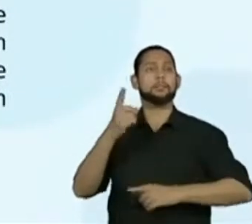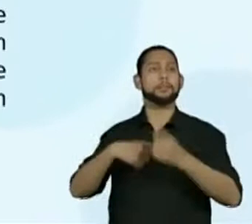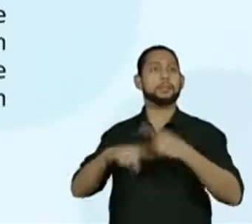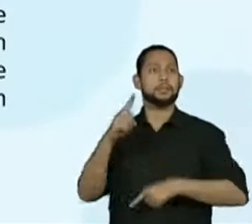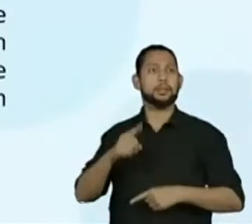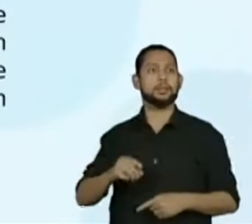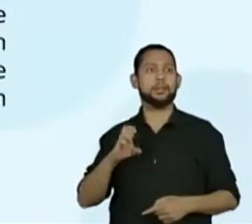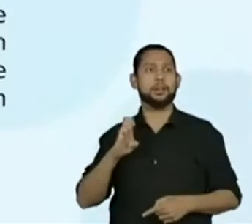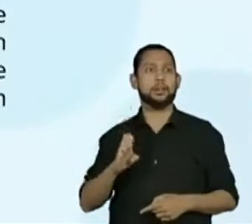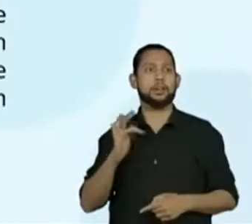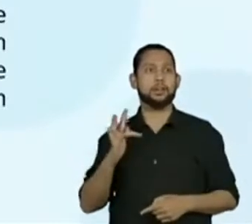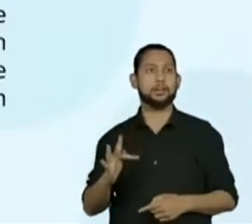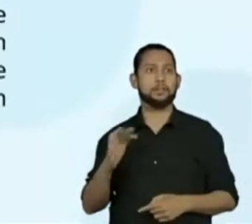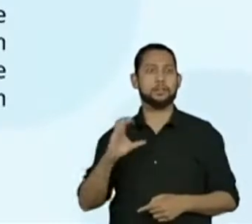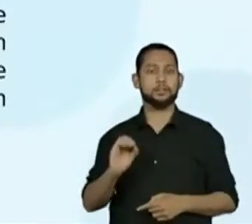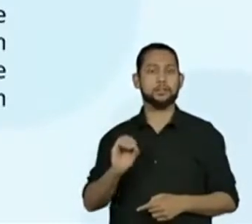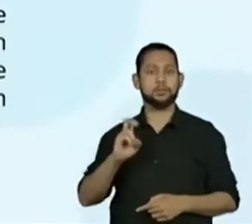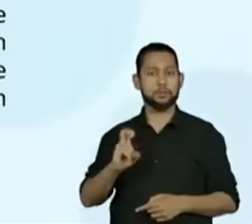é...